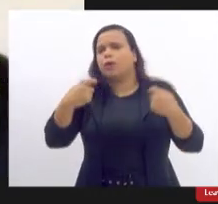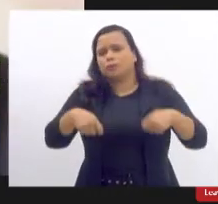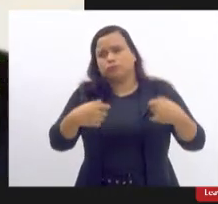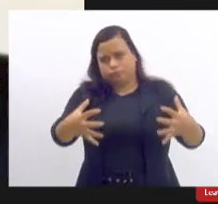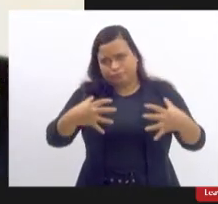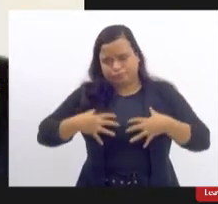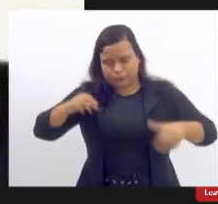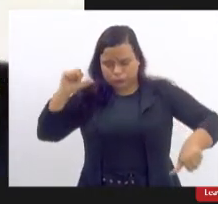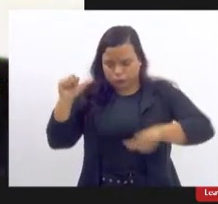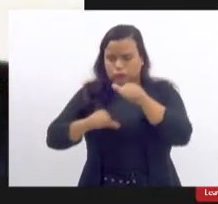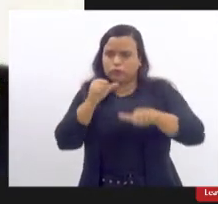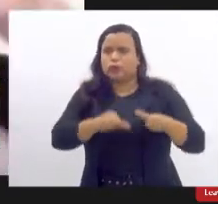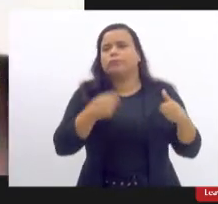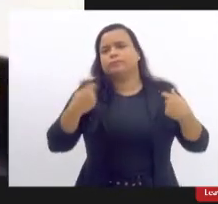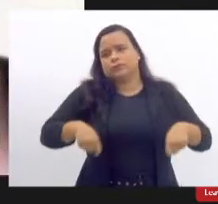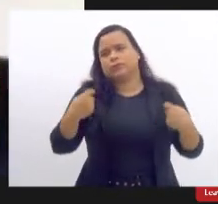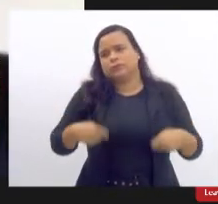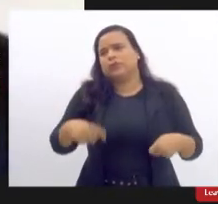discussão aqui tem várias